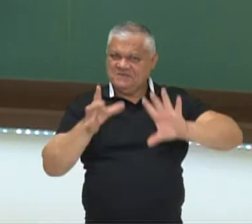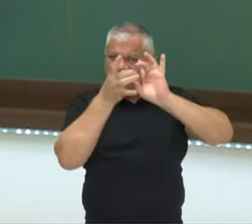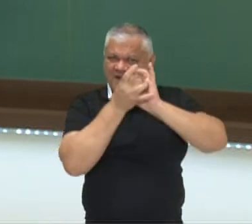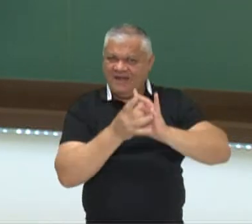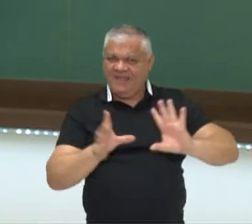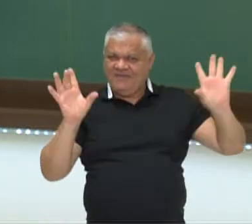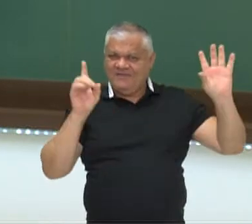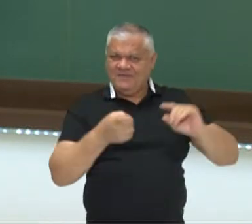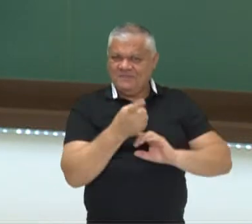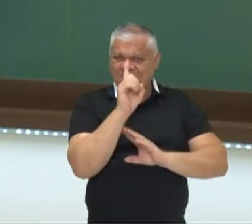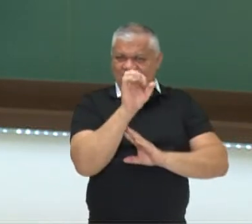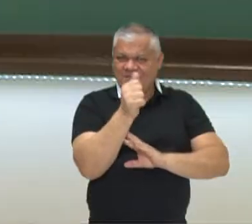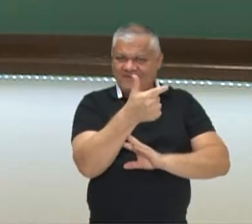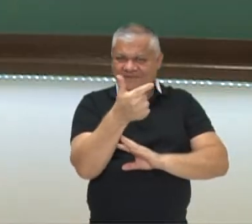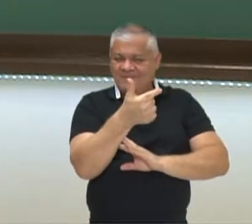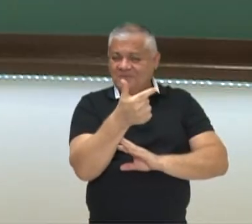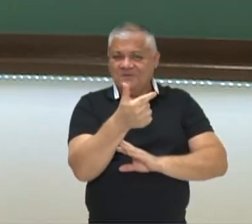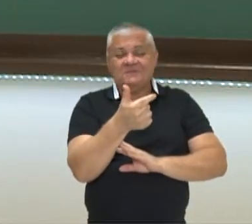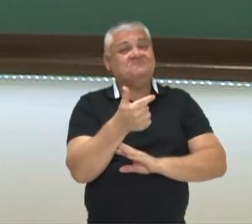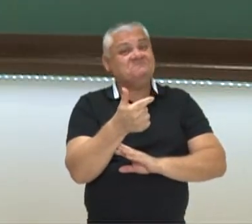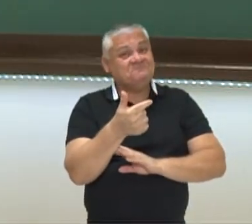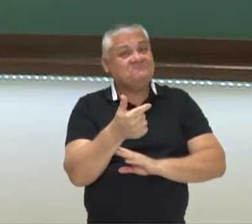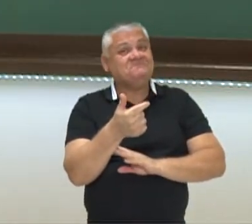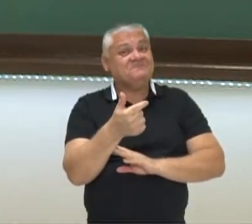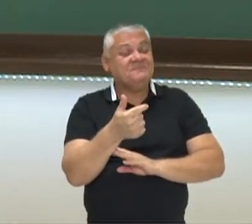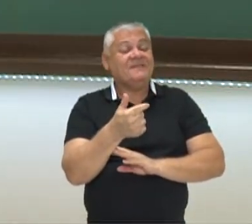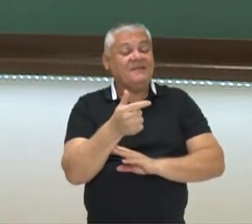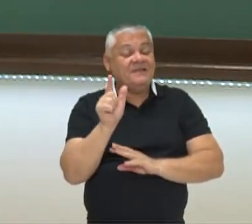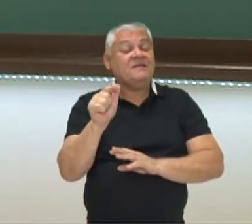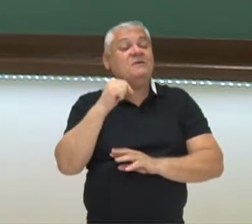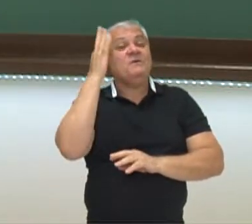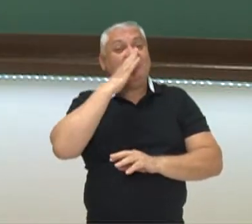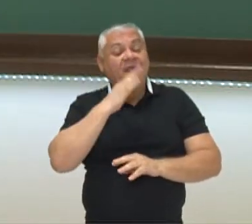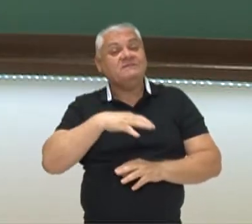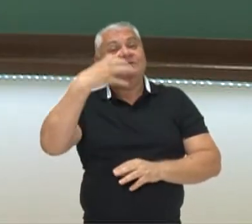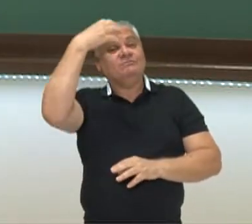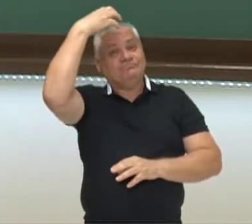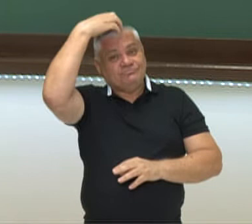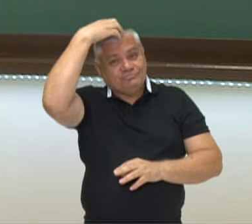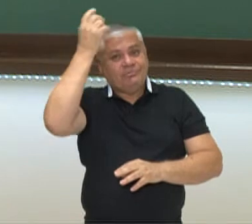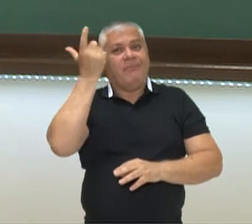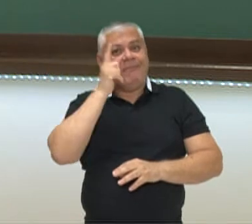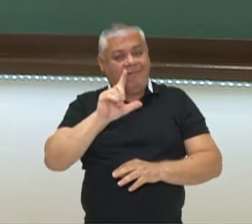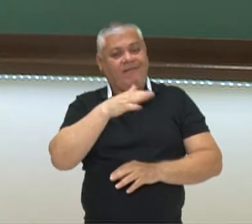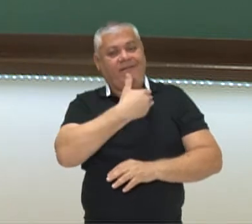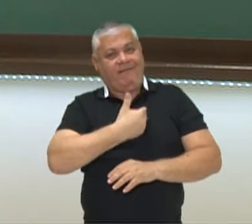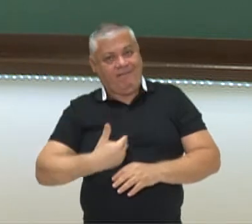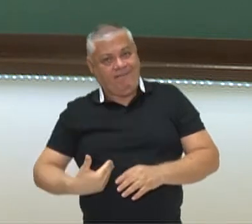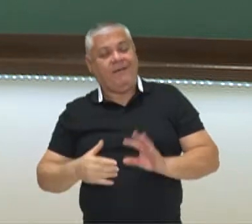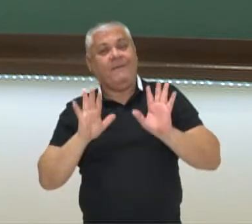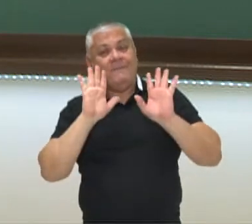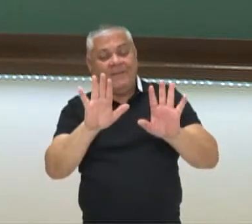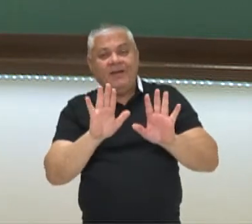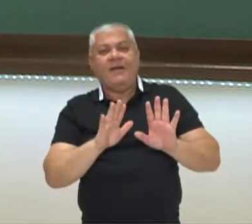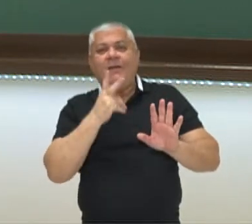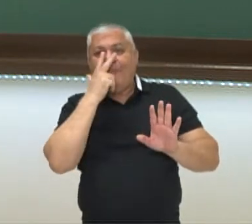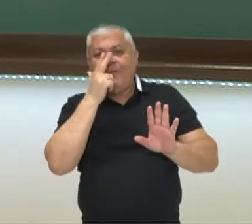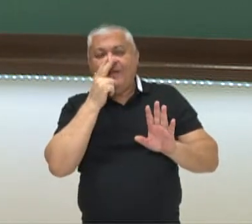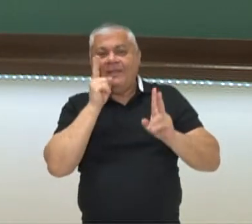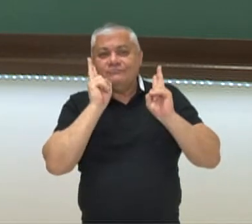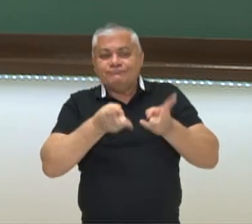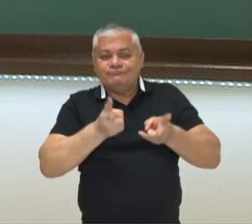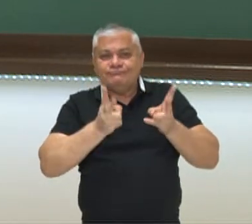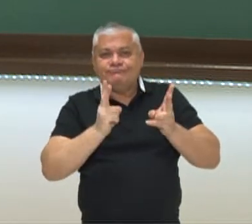questão do Império, Brasil mantém aí algumas questões reprodutoras e reprodutivas em relação às perspectivas políticas do Estado